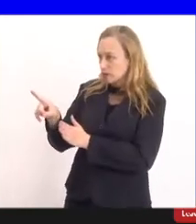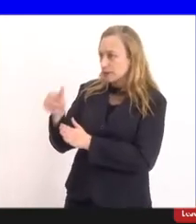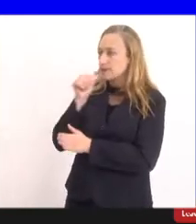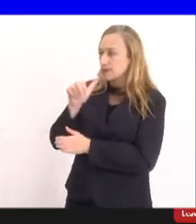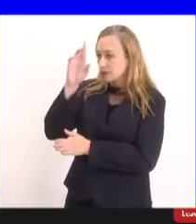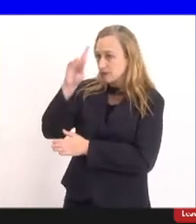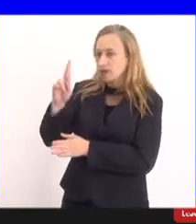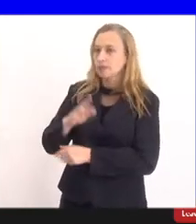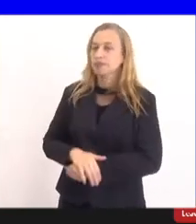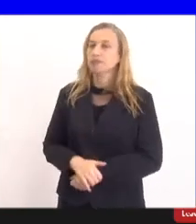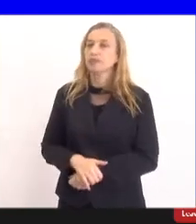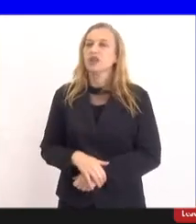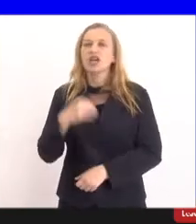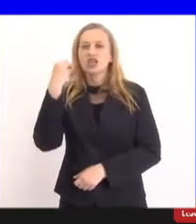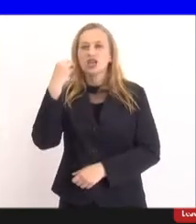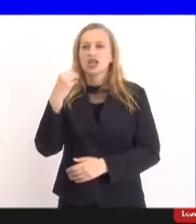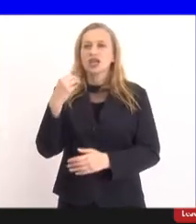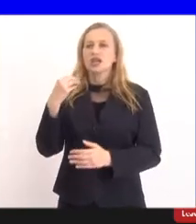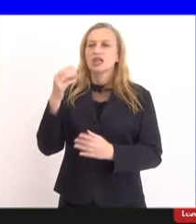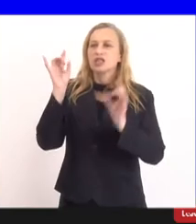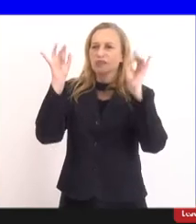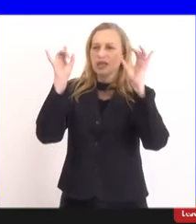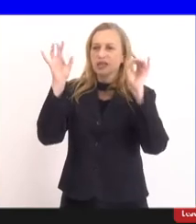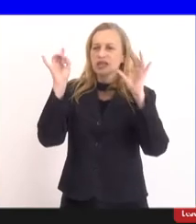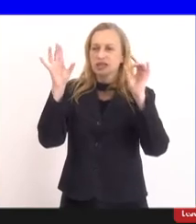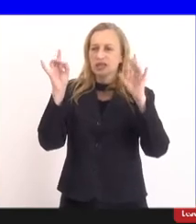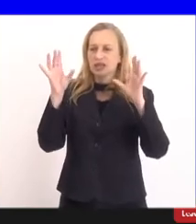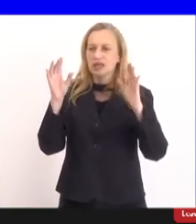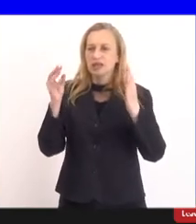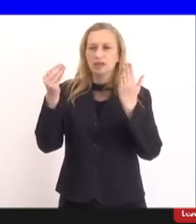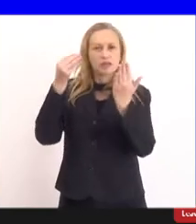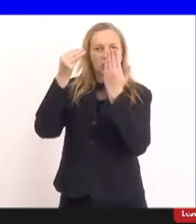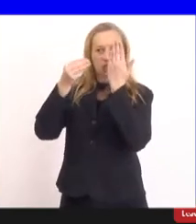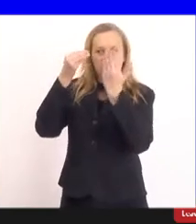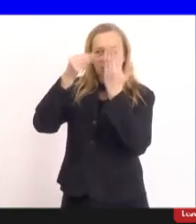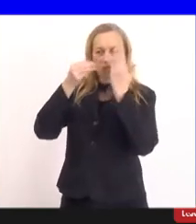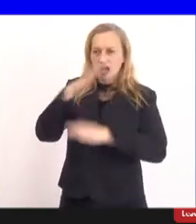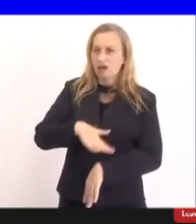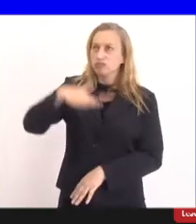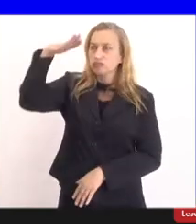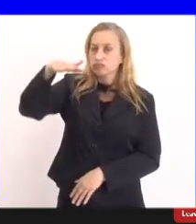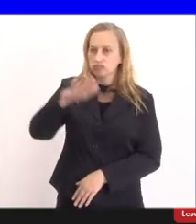A senhora é especialista em psiquiatria para adultos, adolescentes e crianças.